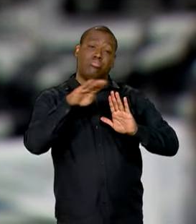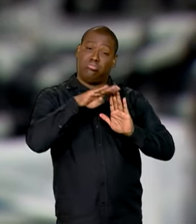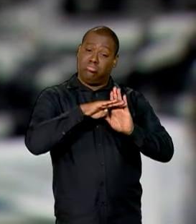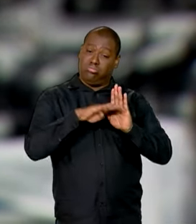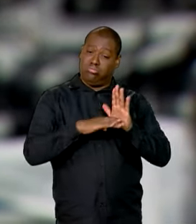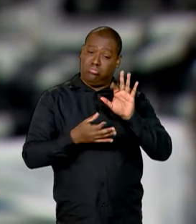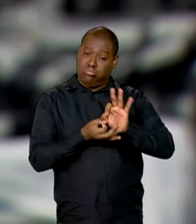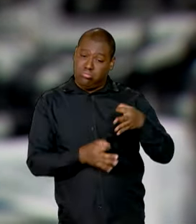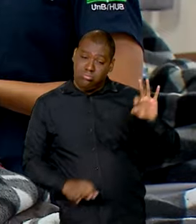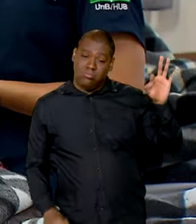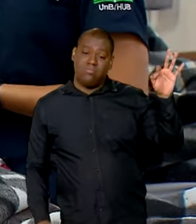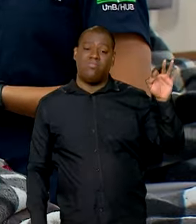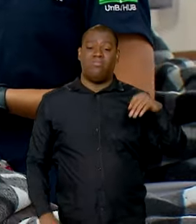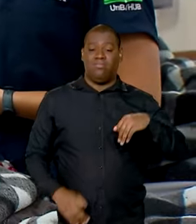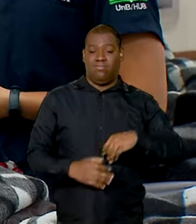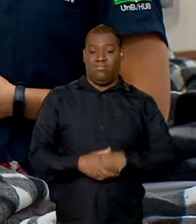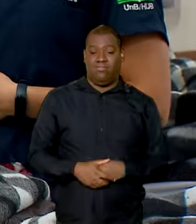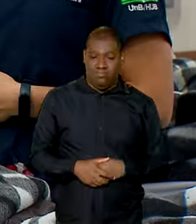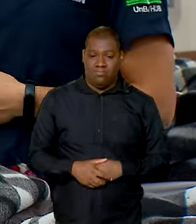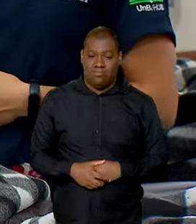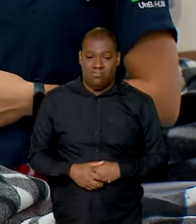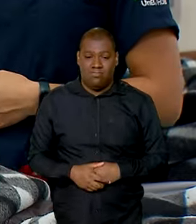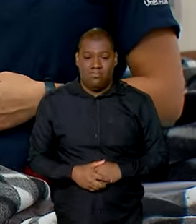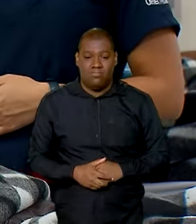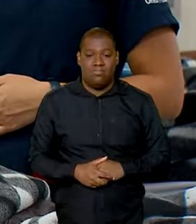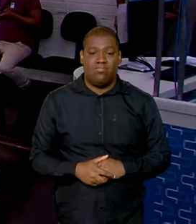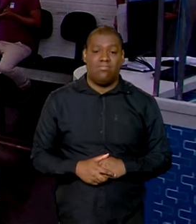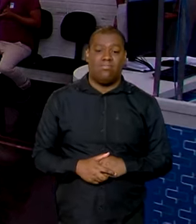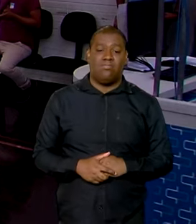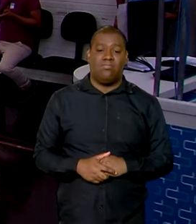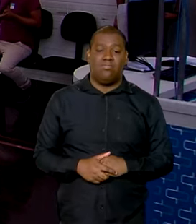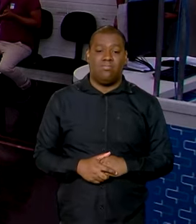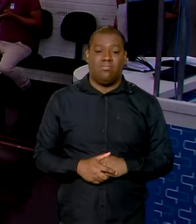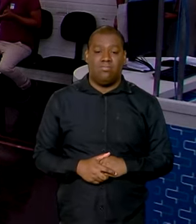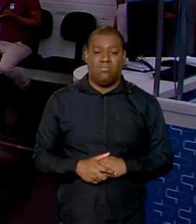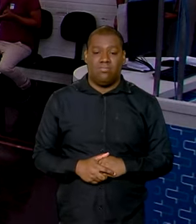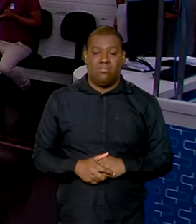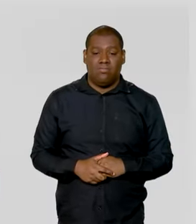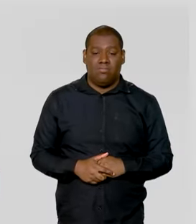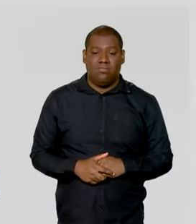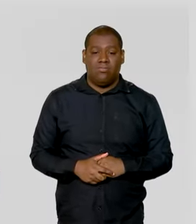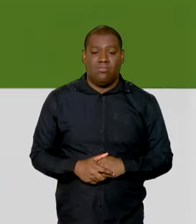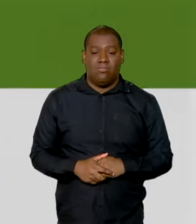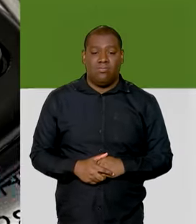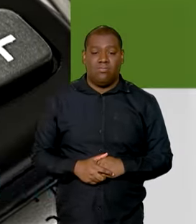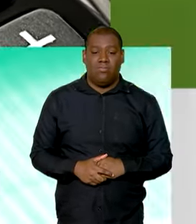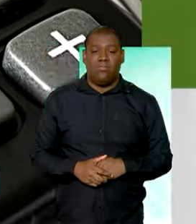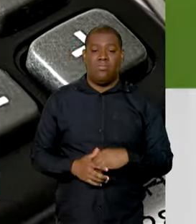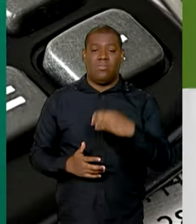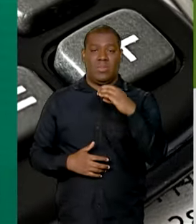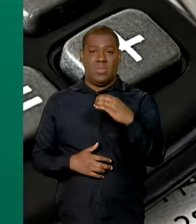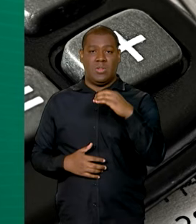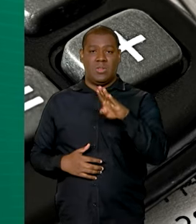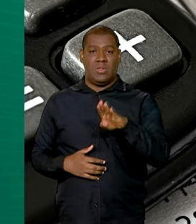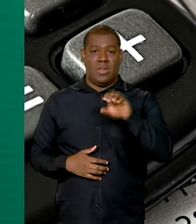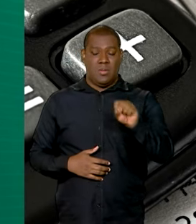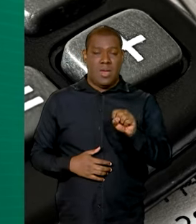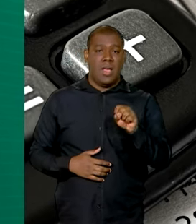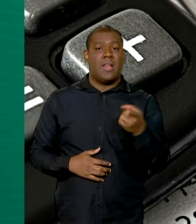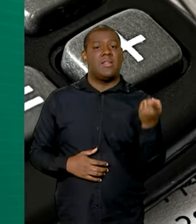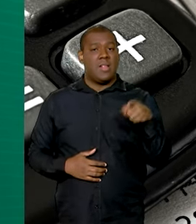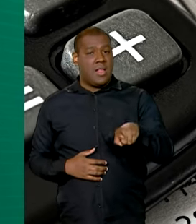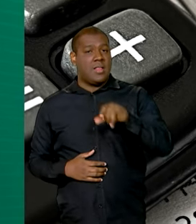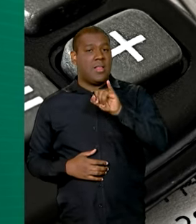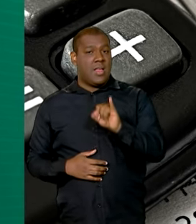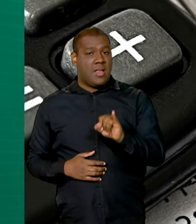os benefícios de PIS, COFINS e ICMS que existem hoje. A CBS e o IBS